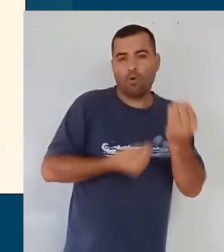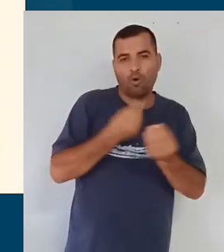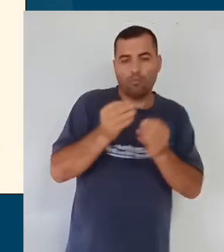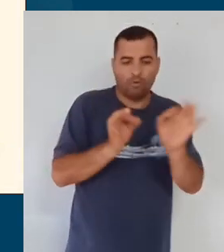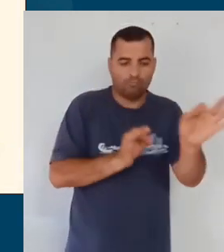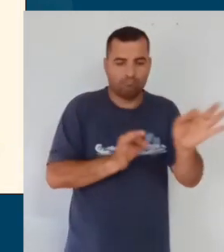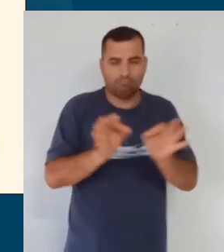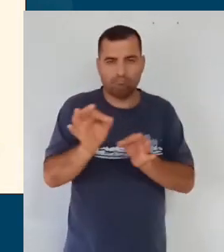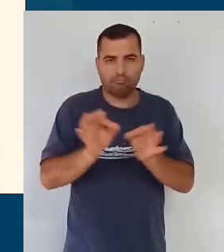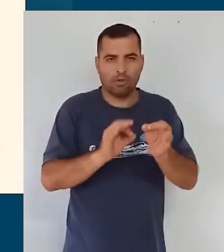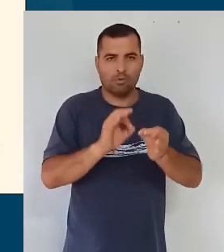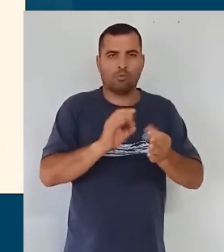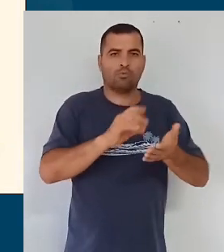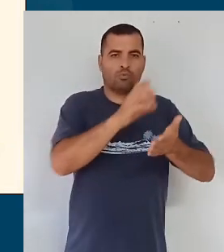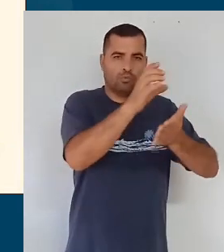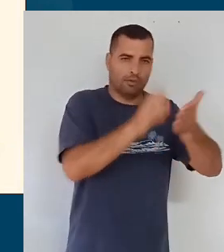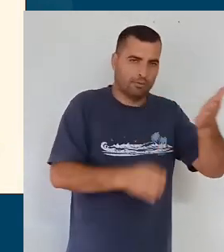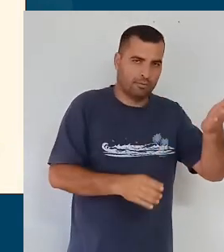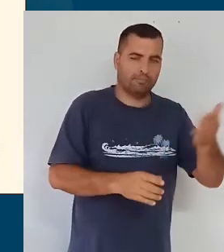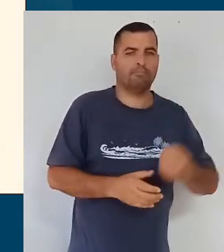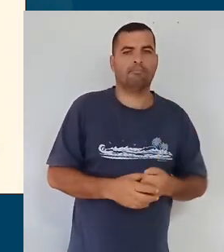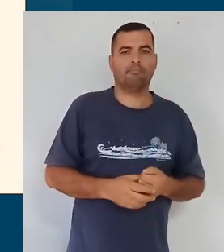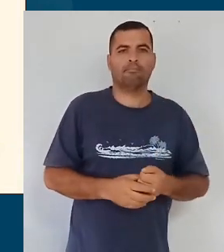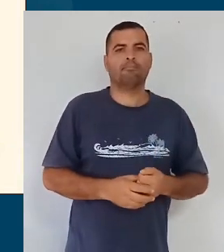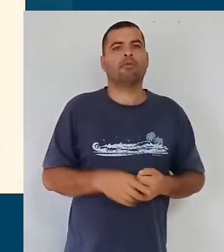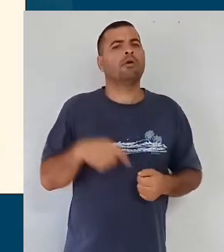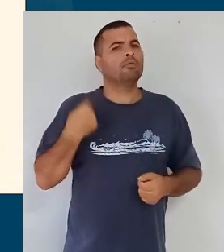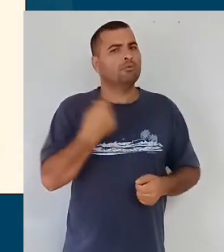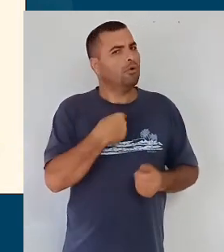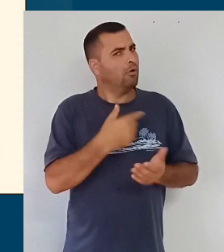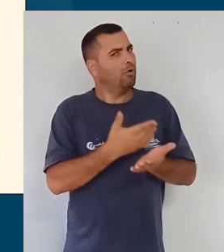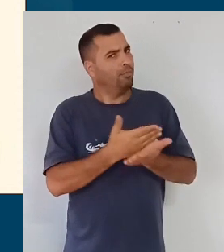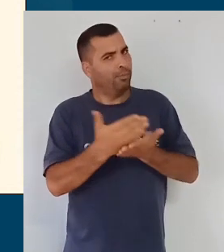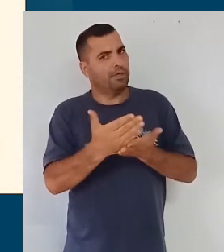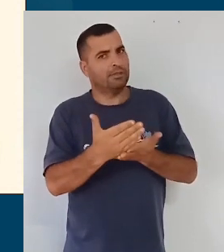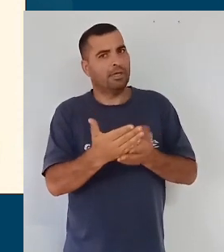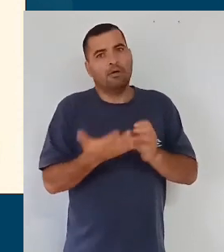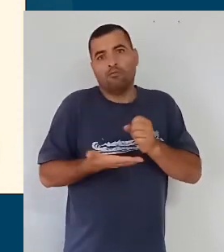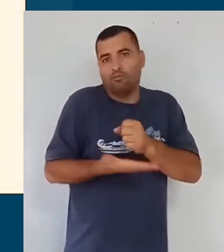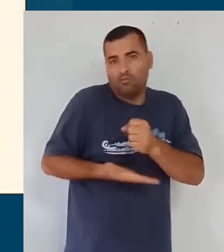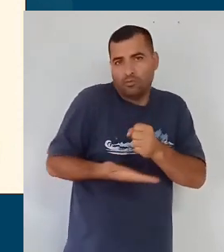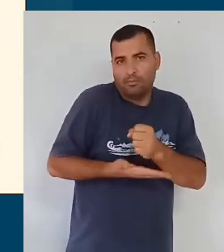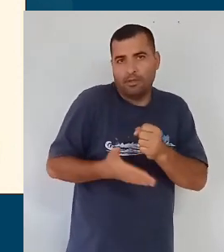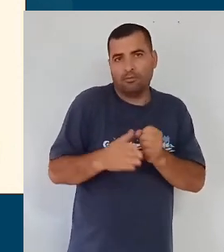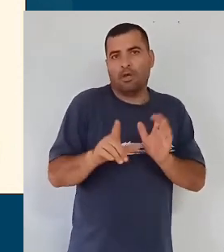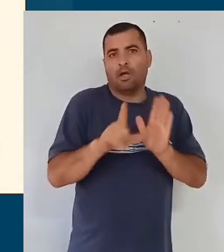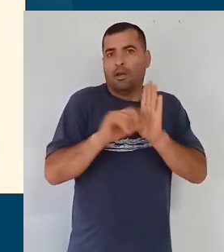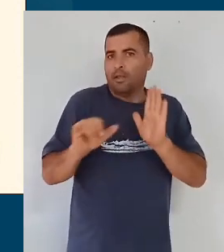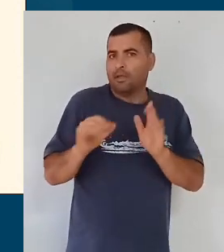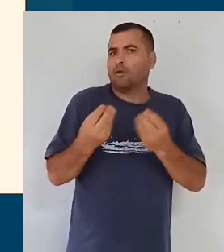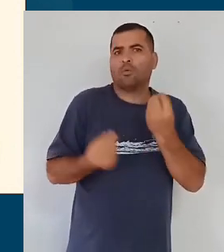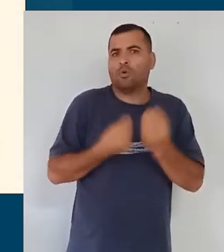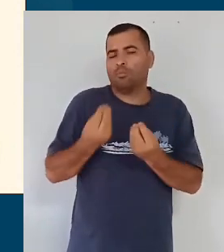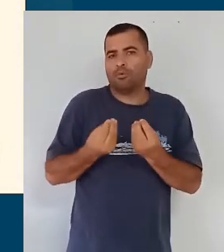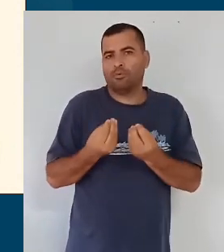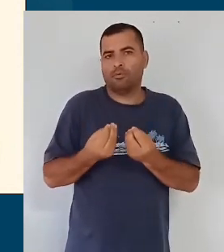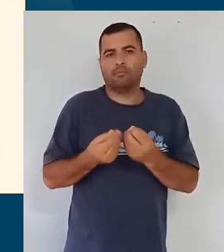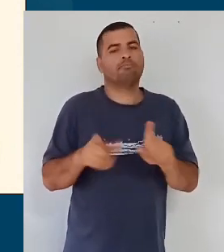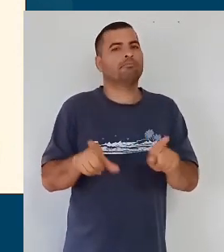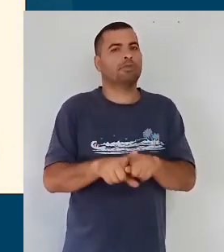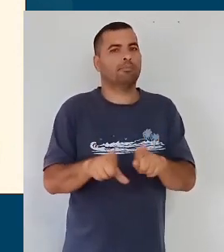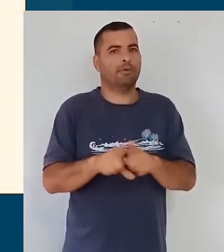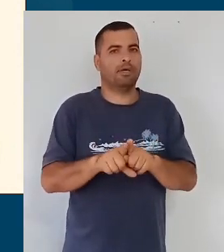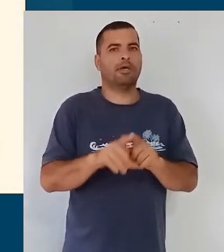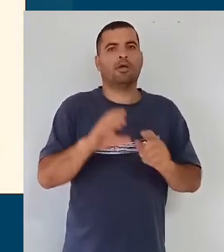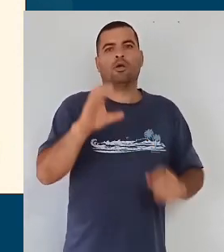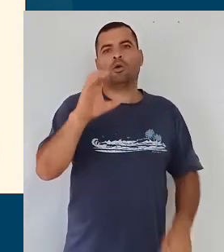organizou o currículo. A gente parte, então, inicia com os fundamentos legais, trazendo principalmente a